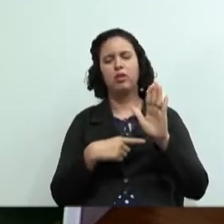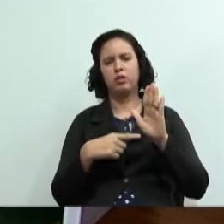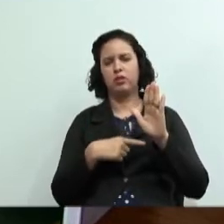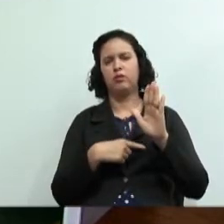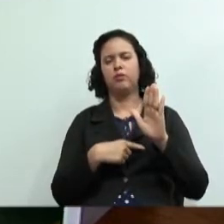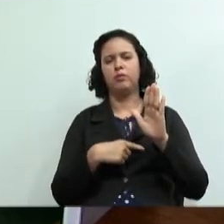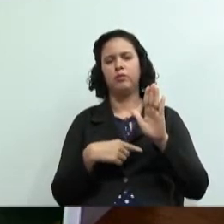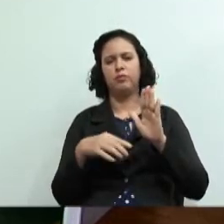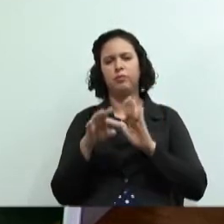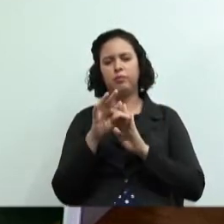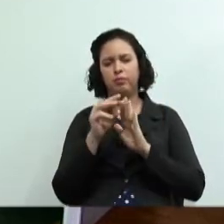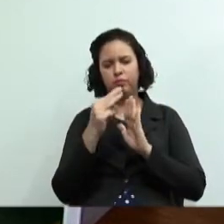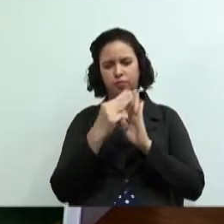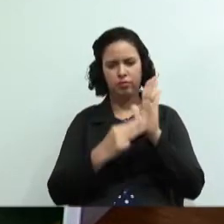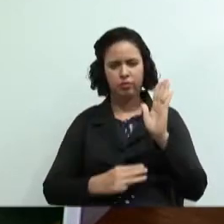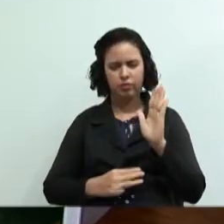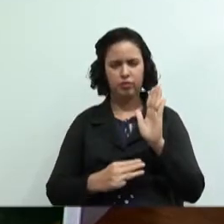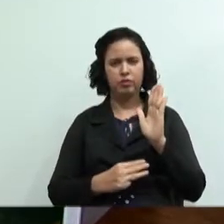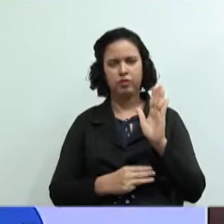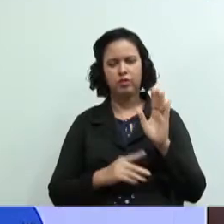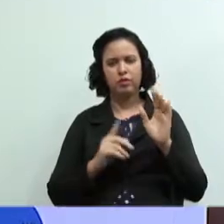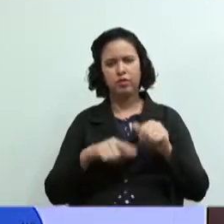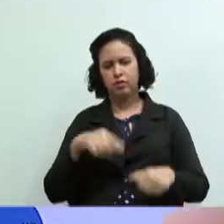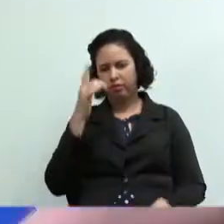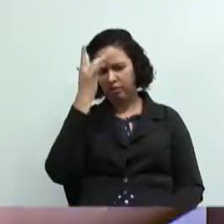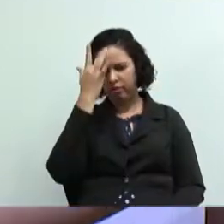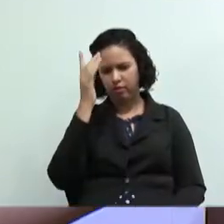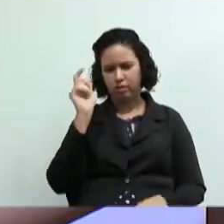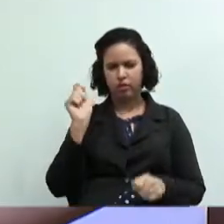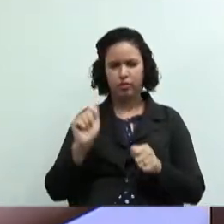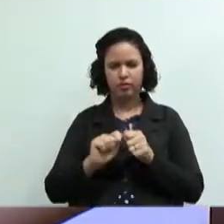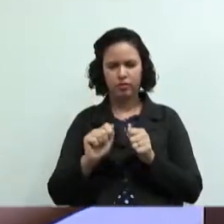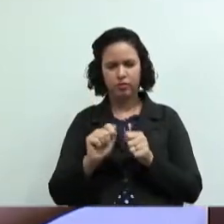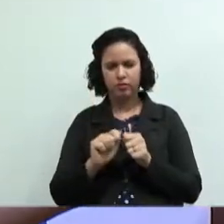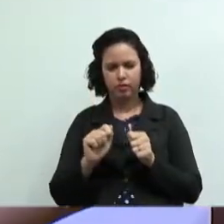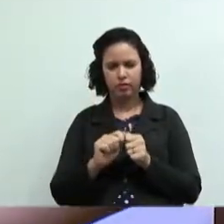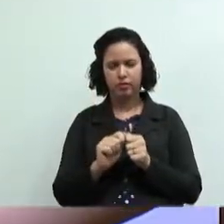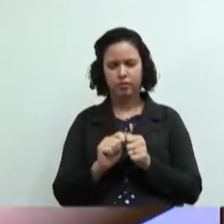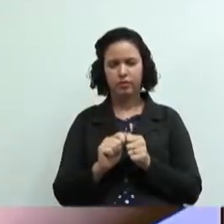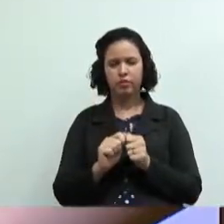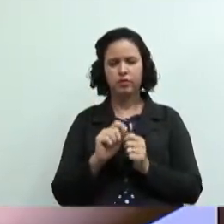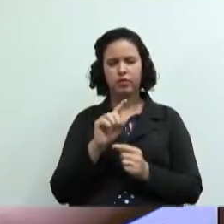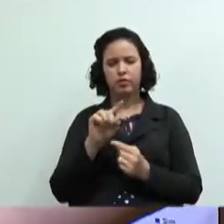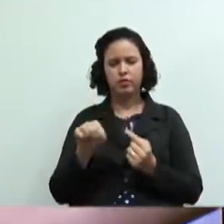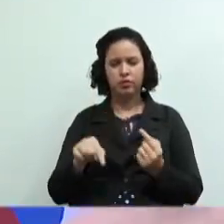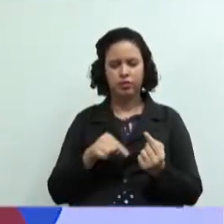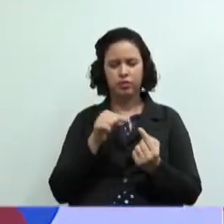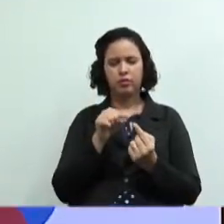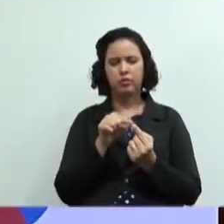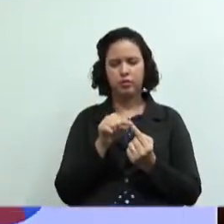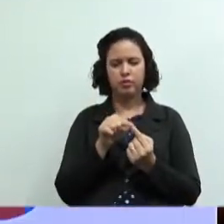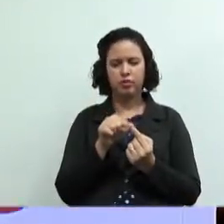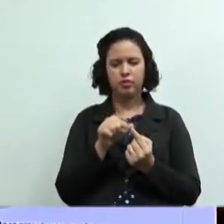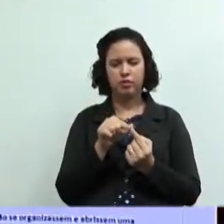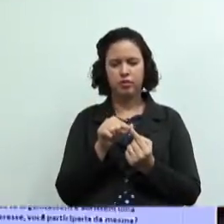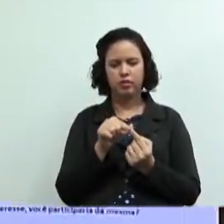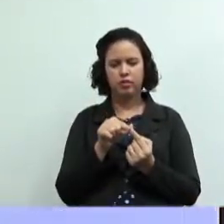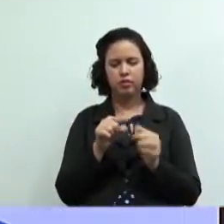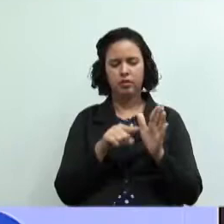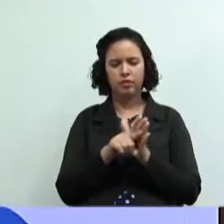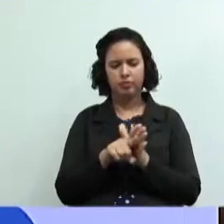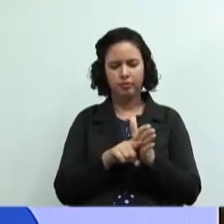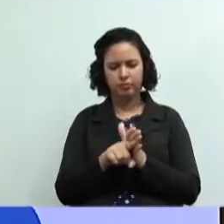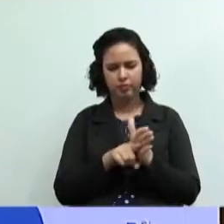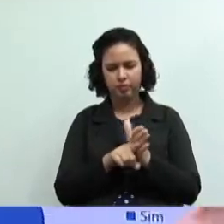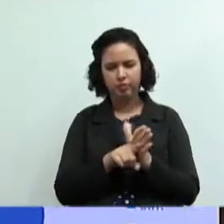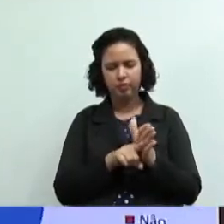fácil de vocês montarem em algum computador da escola qualquer um o objetivo no caso o objetivo dessa pesquisa